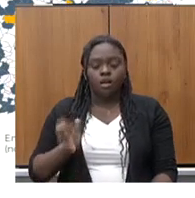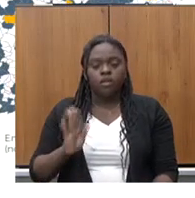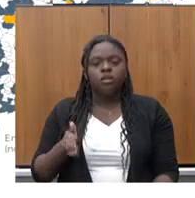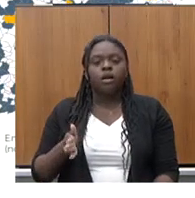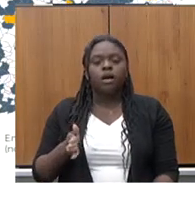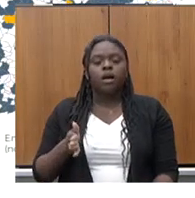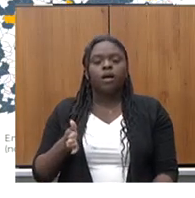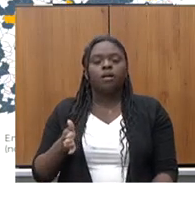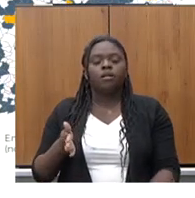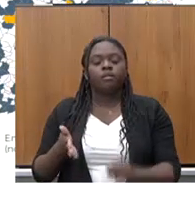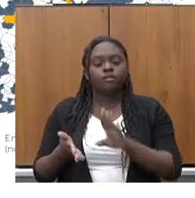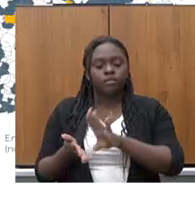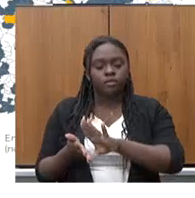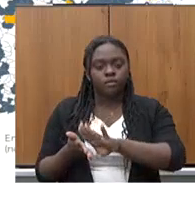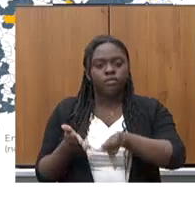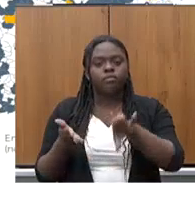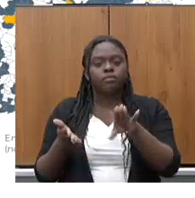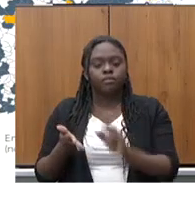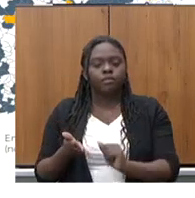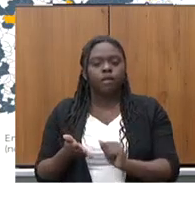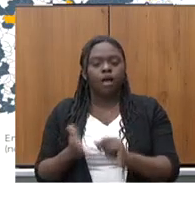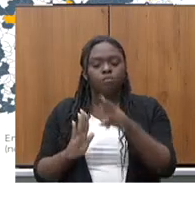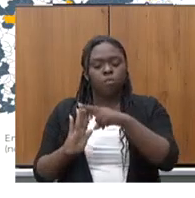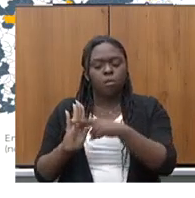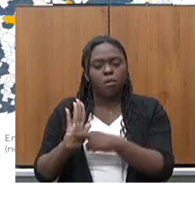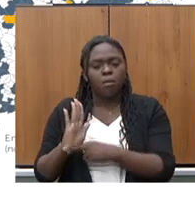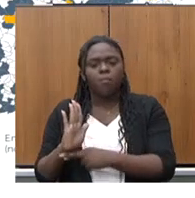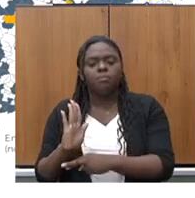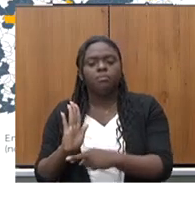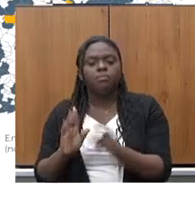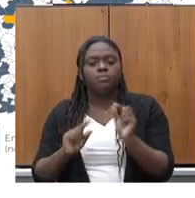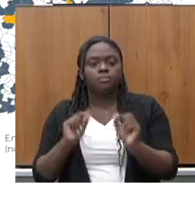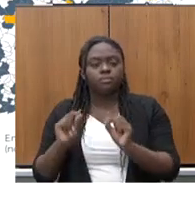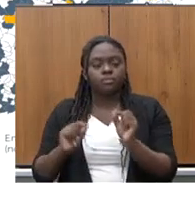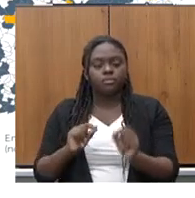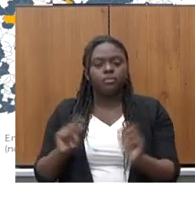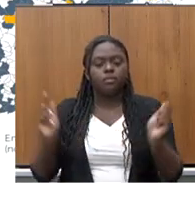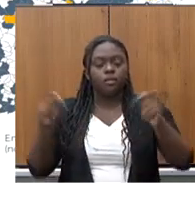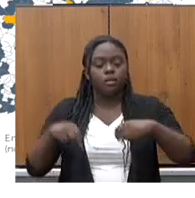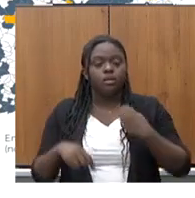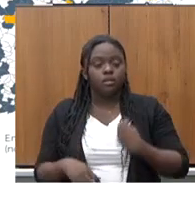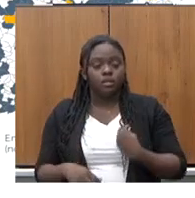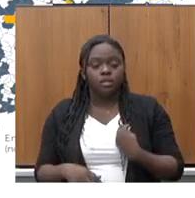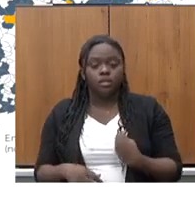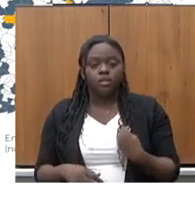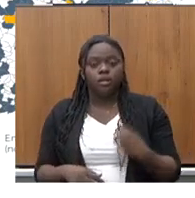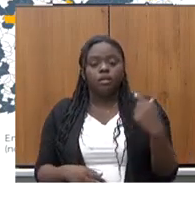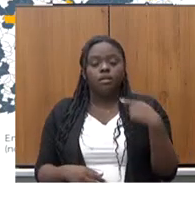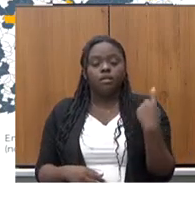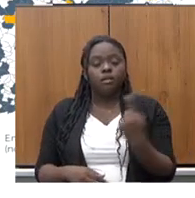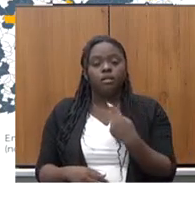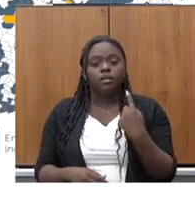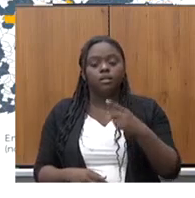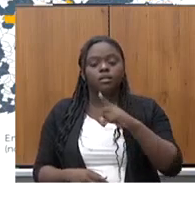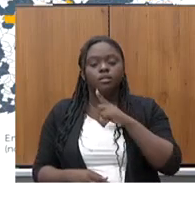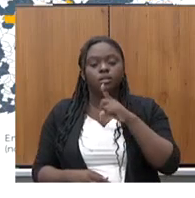e o Estado desburocratizando, para que esse tripé possa funcionar, para que a gente tenha esse